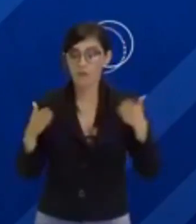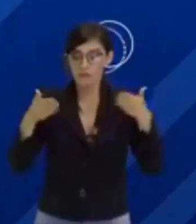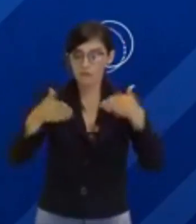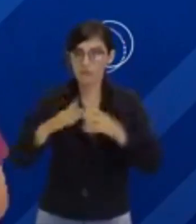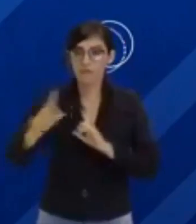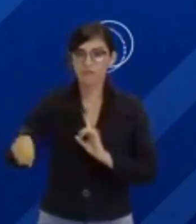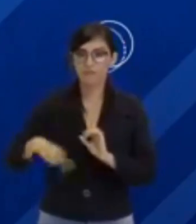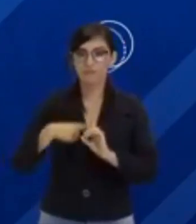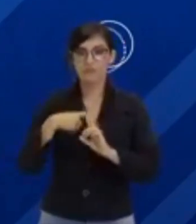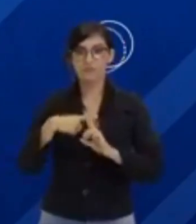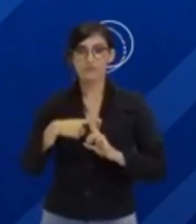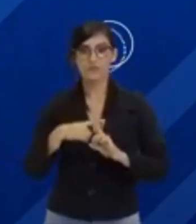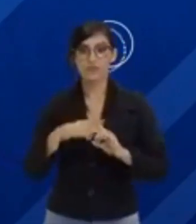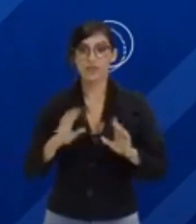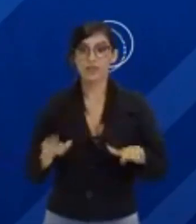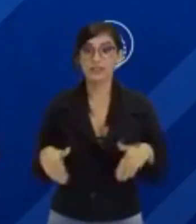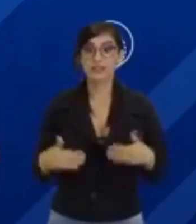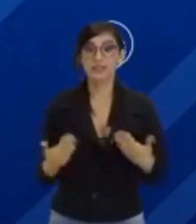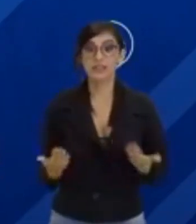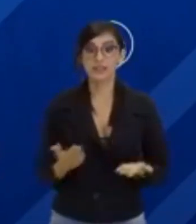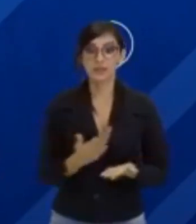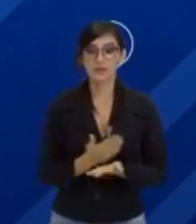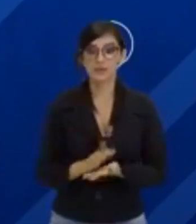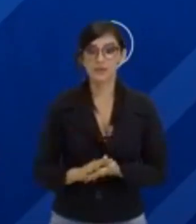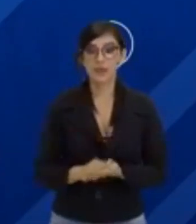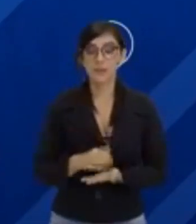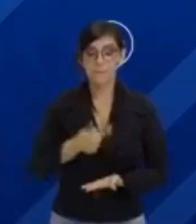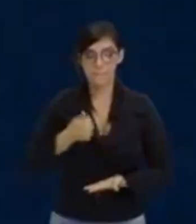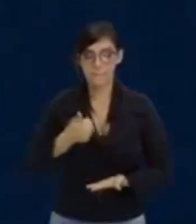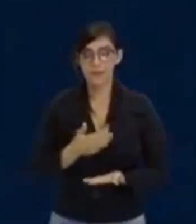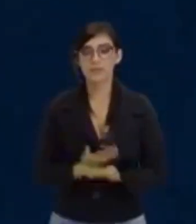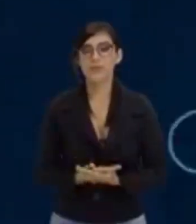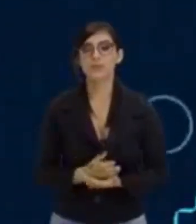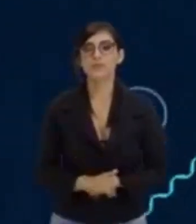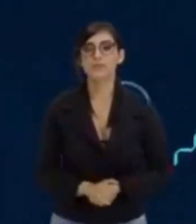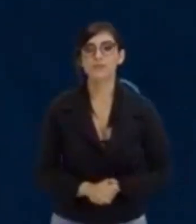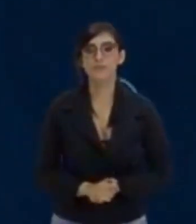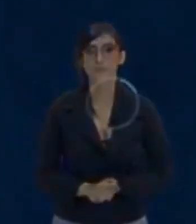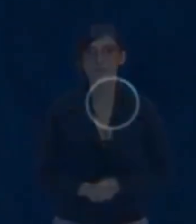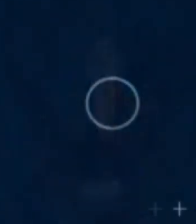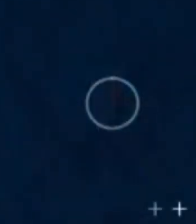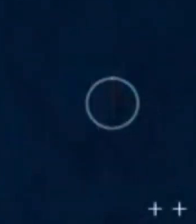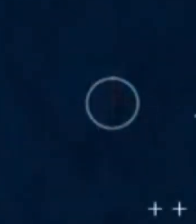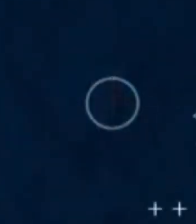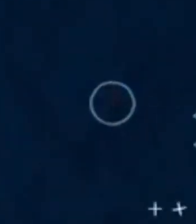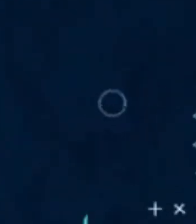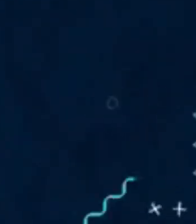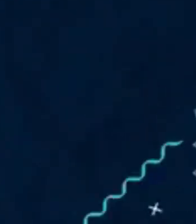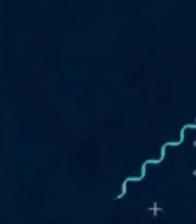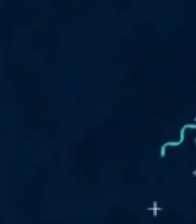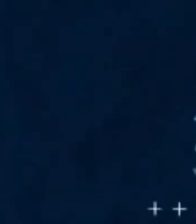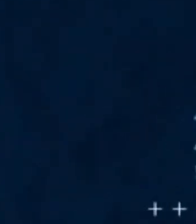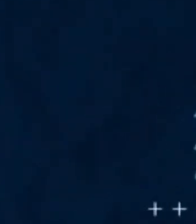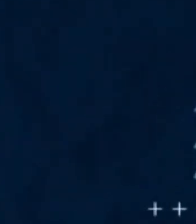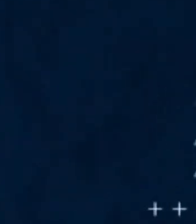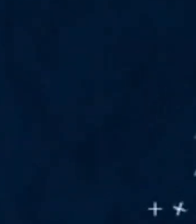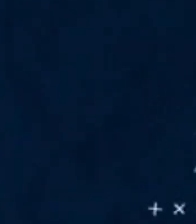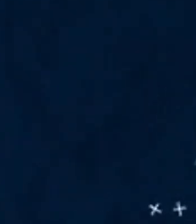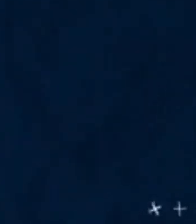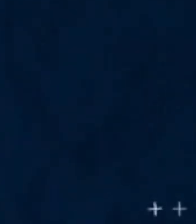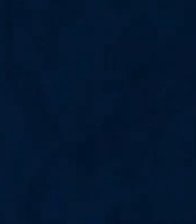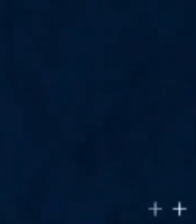positivas. Vamos para a nossa próxima aula. Matemática. Objetivo específico.